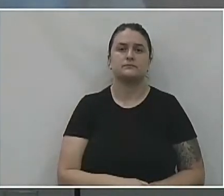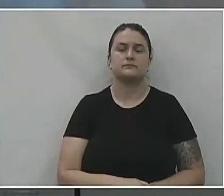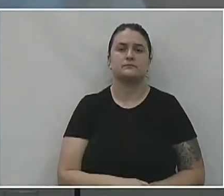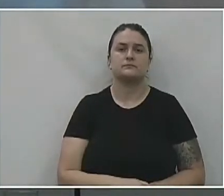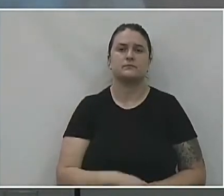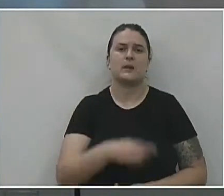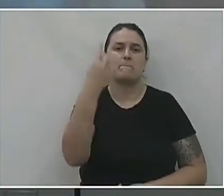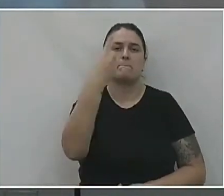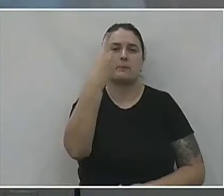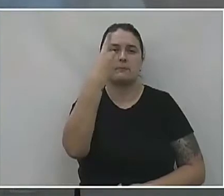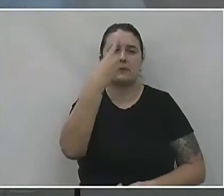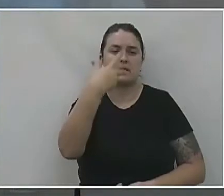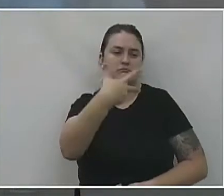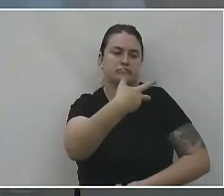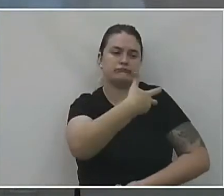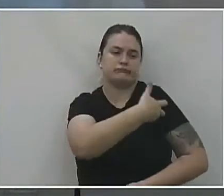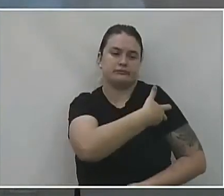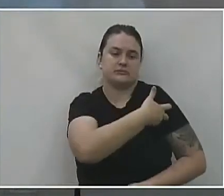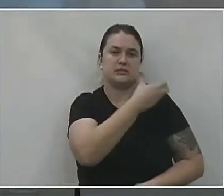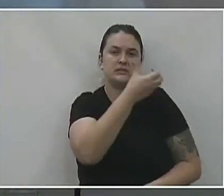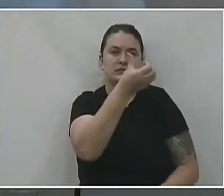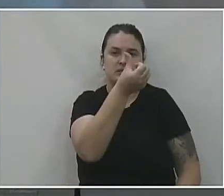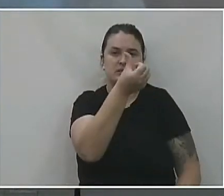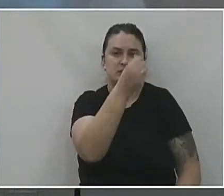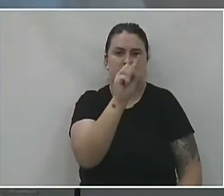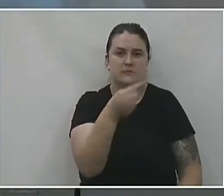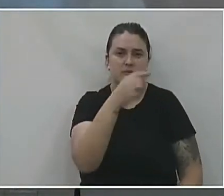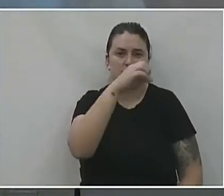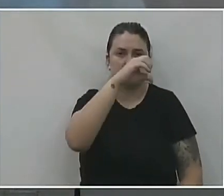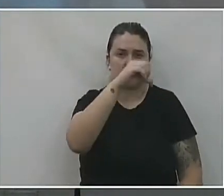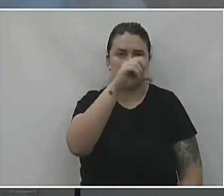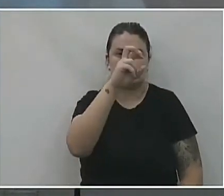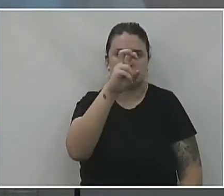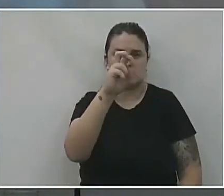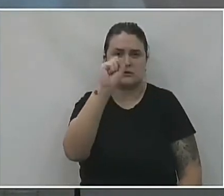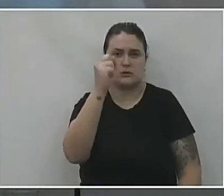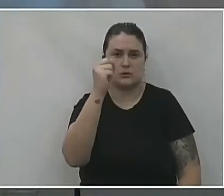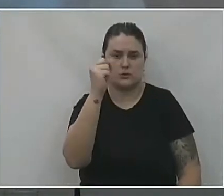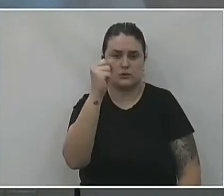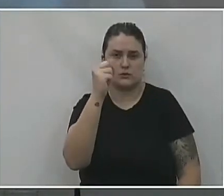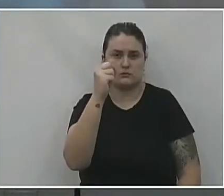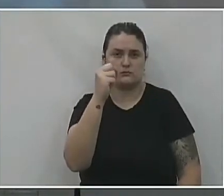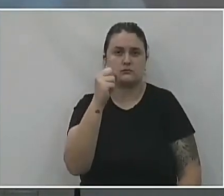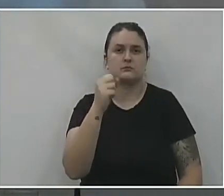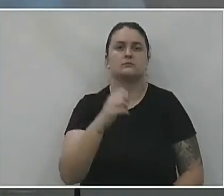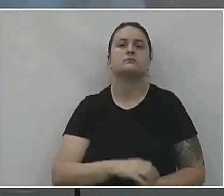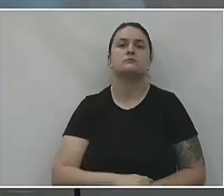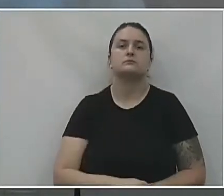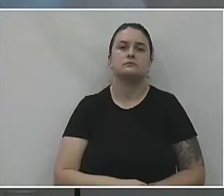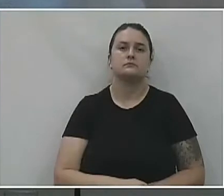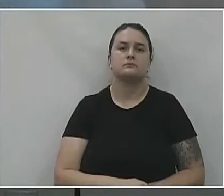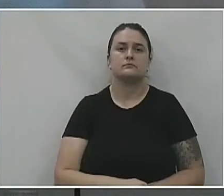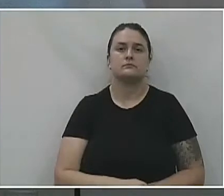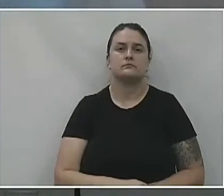Primeira dose recebida, 6.958 doses que recebemos.